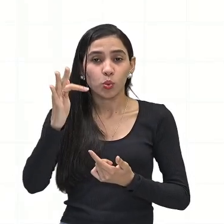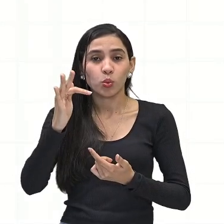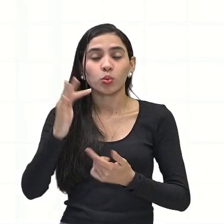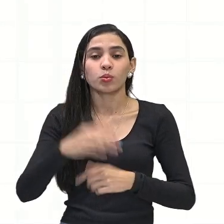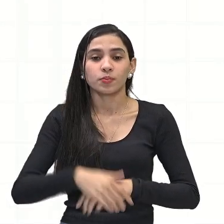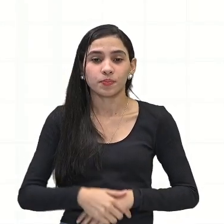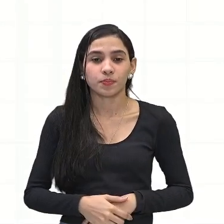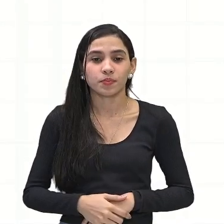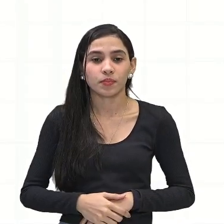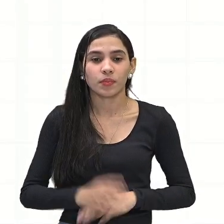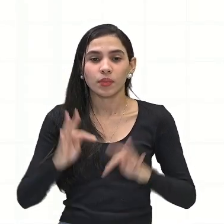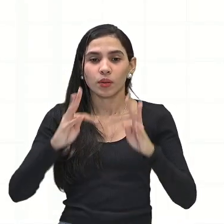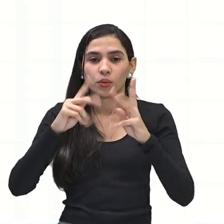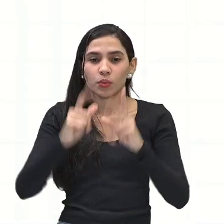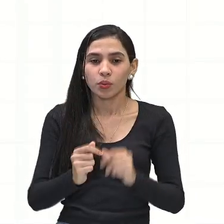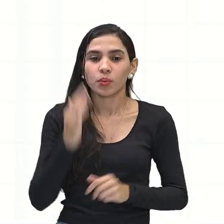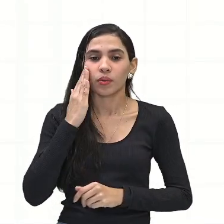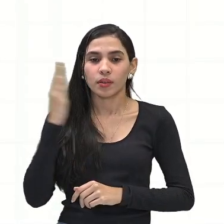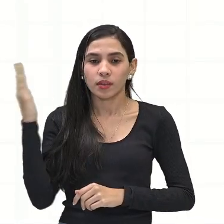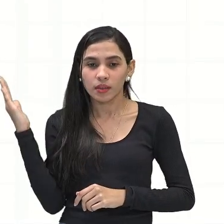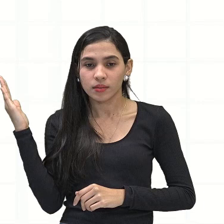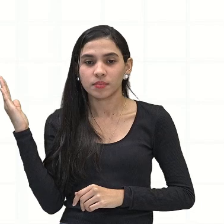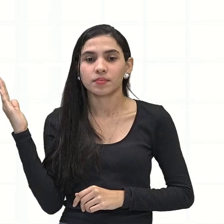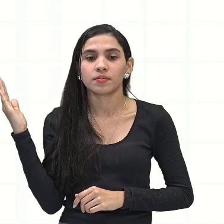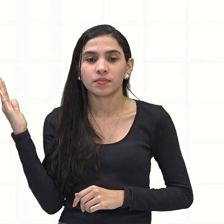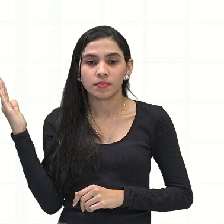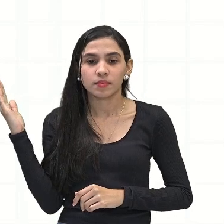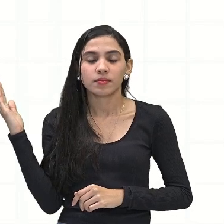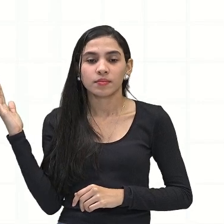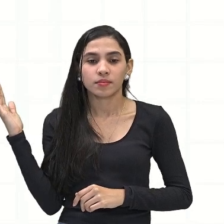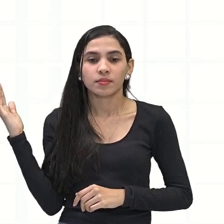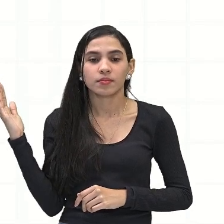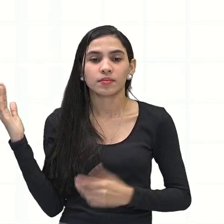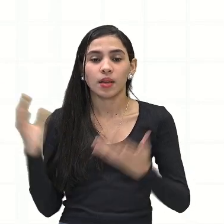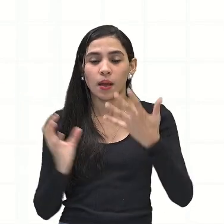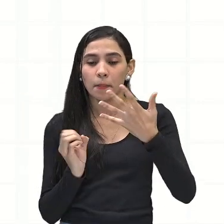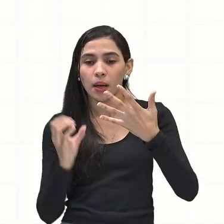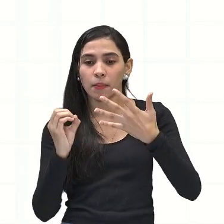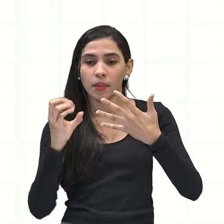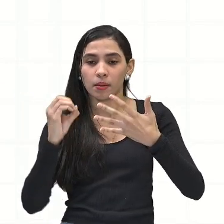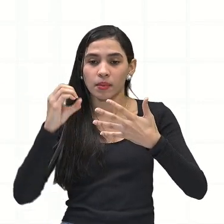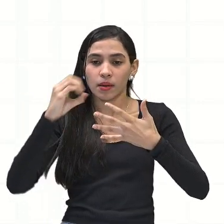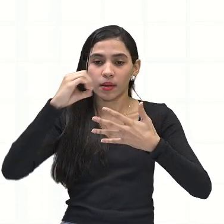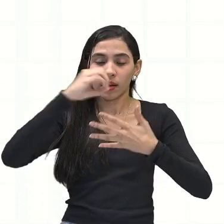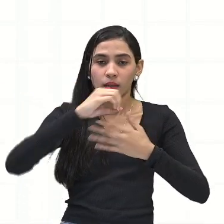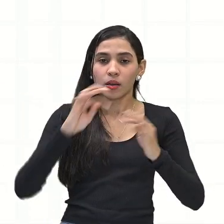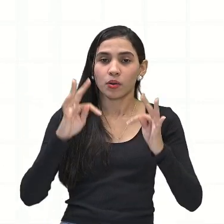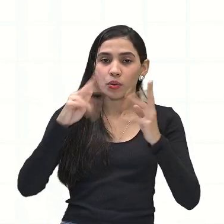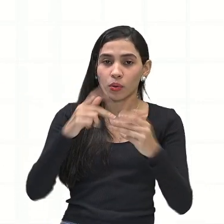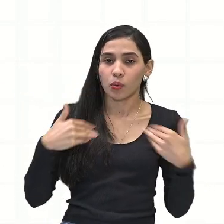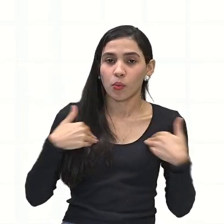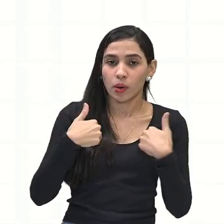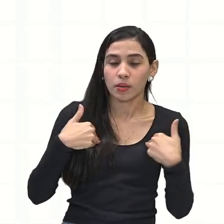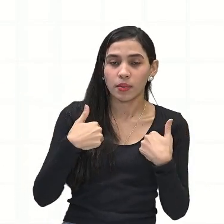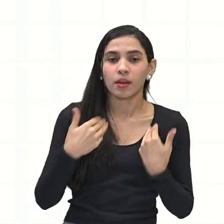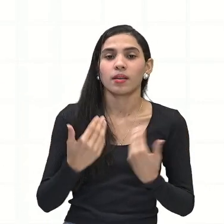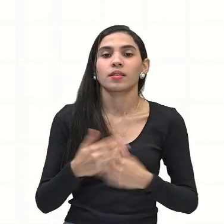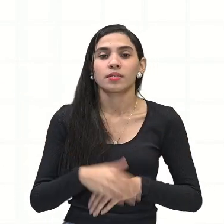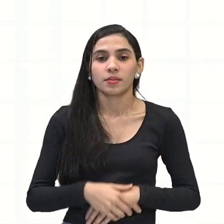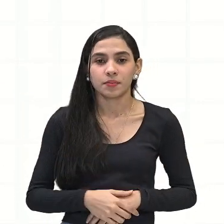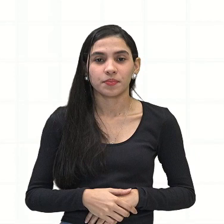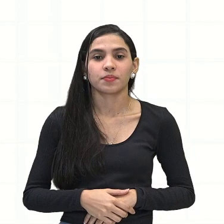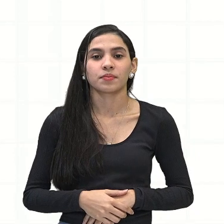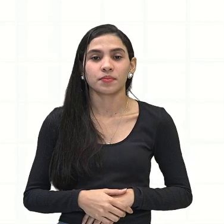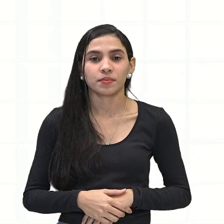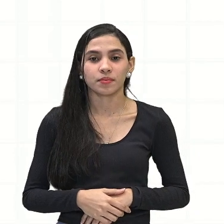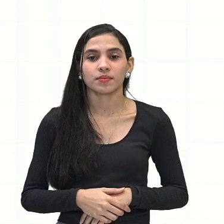Então, nós temos aqui todas as plantas dos organismos produtores todos os animais herbívoros seja